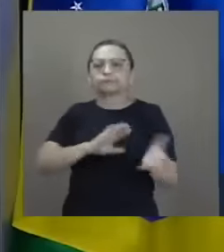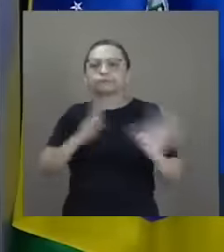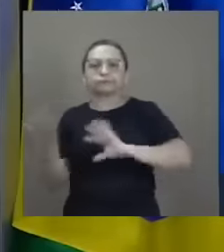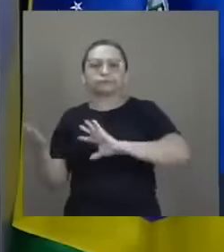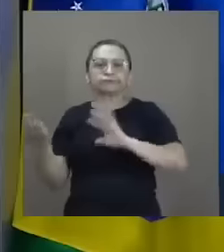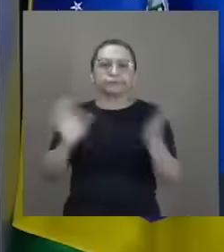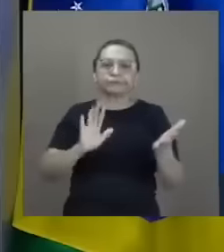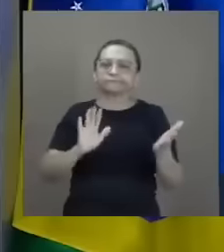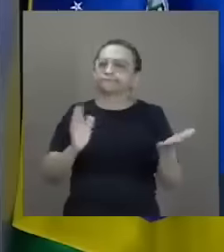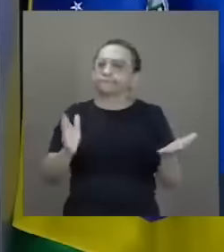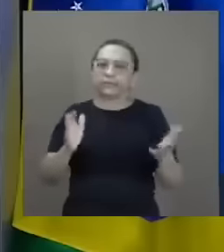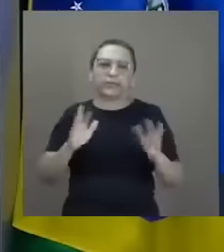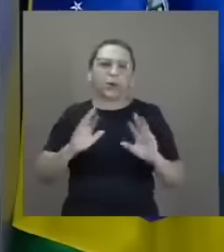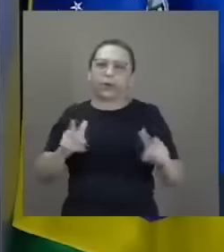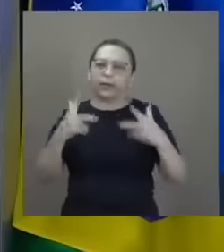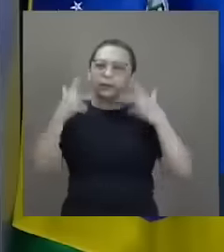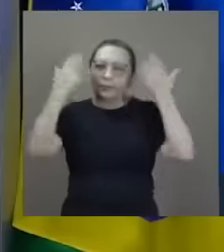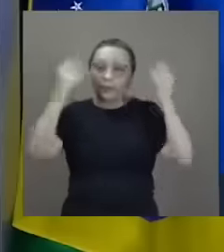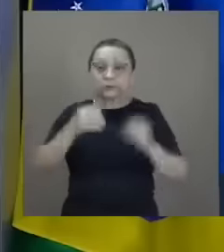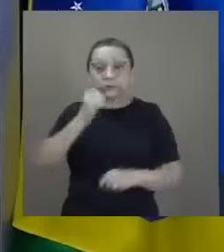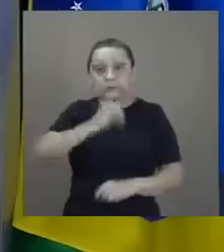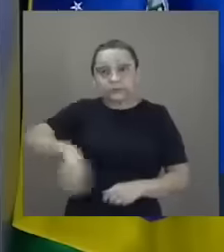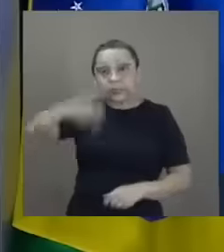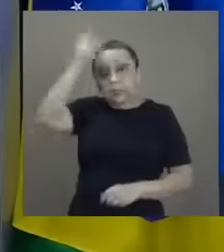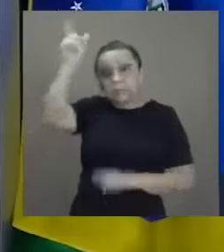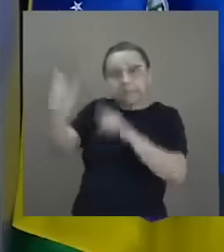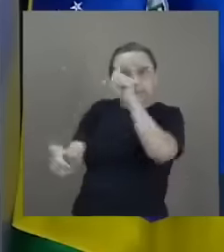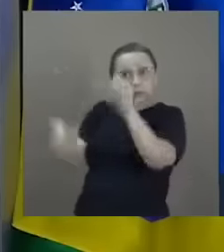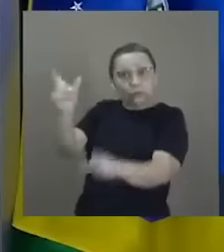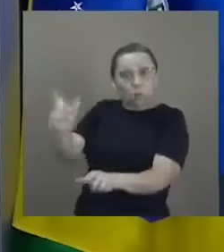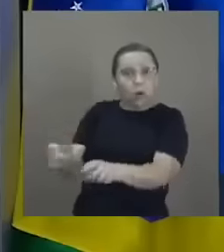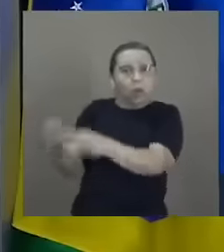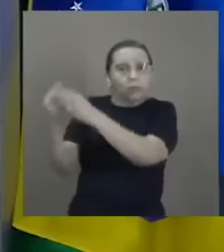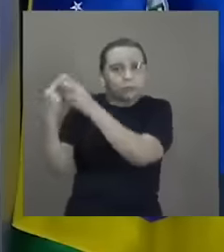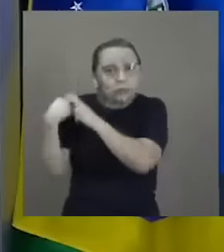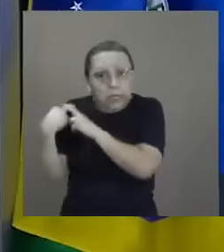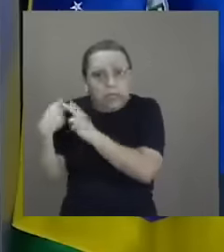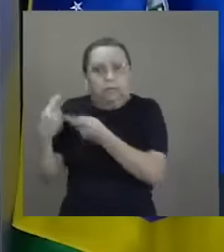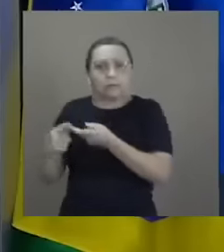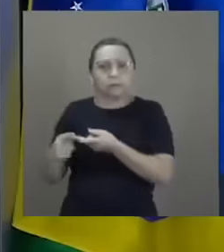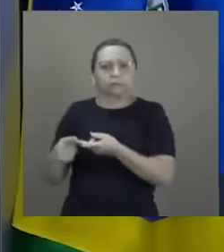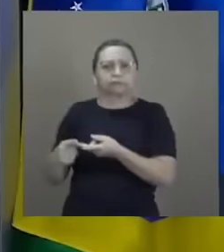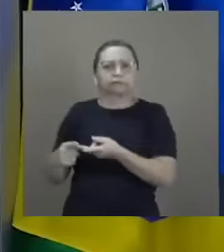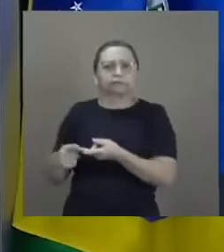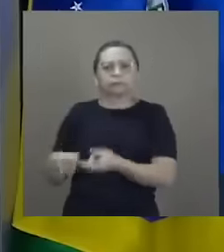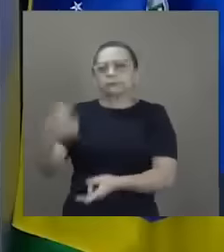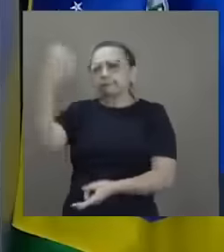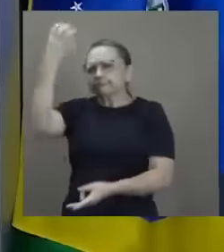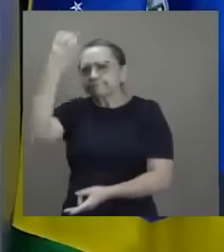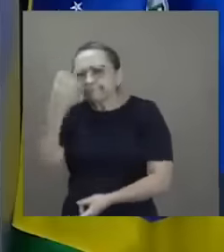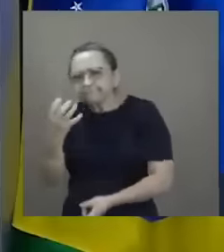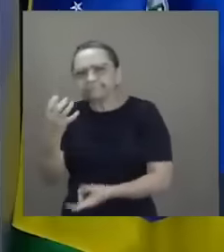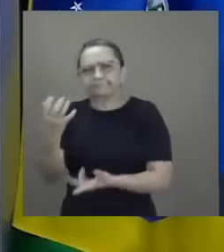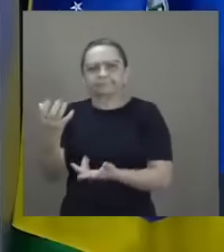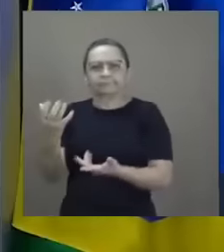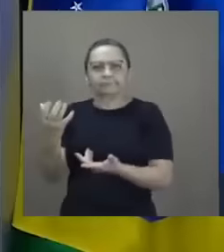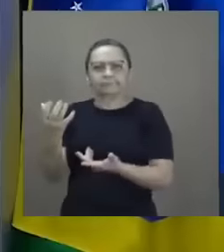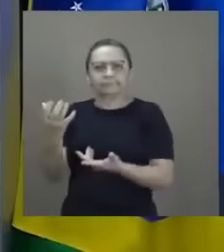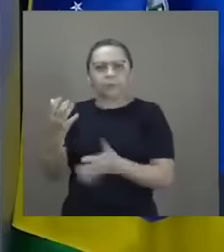E se as pessoas responsáveis e sérias não se reunirem para